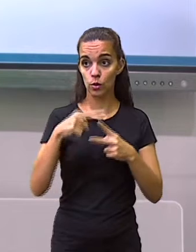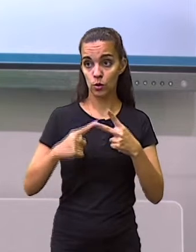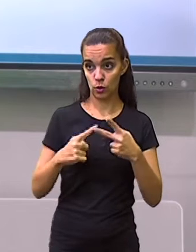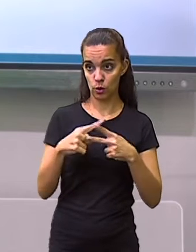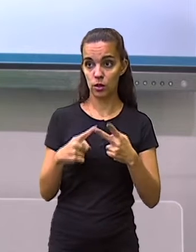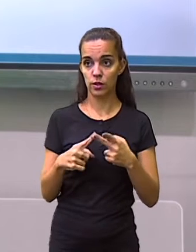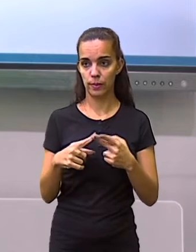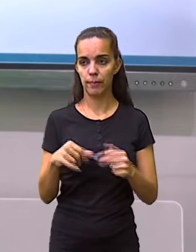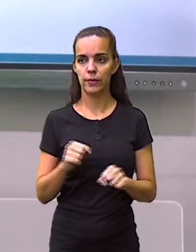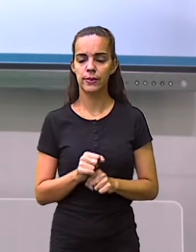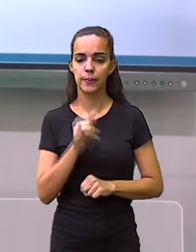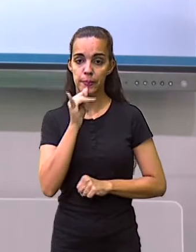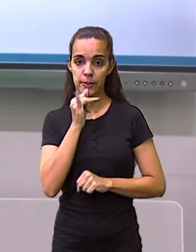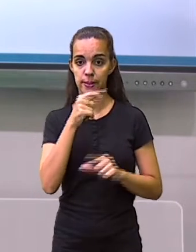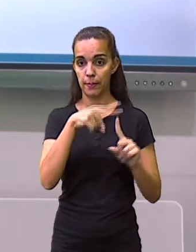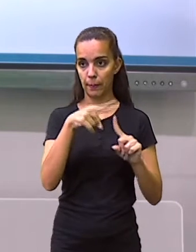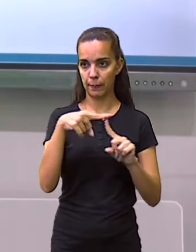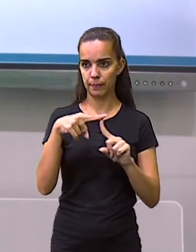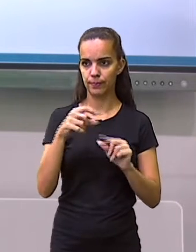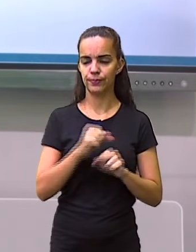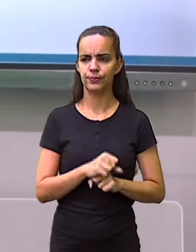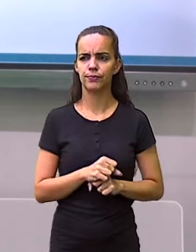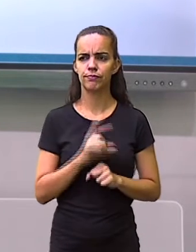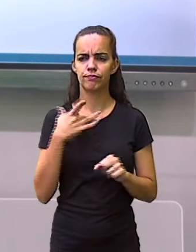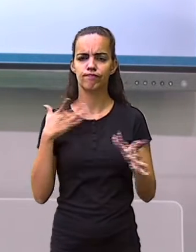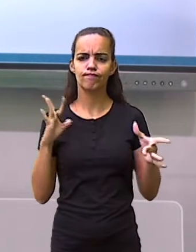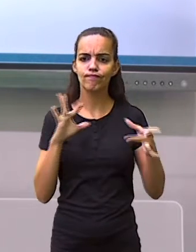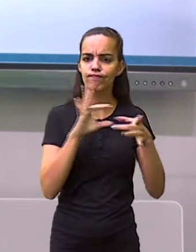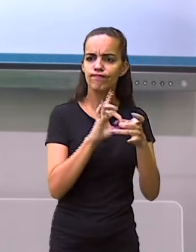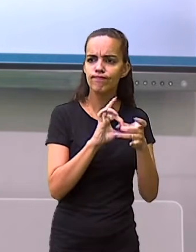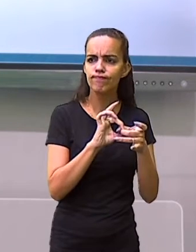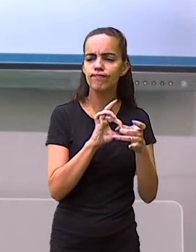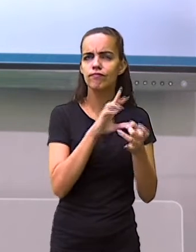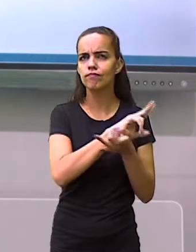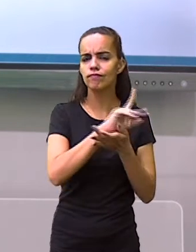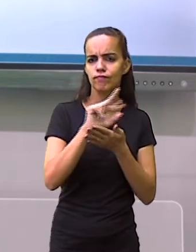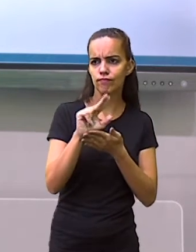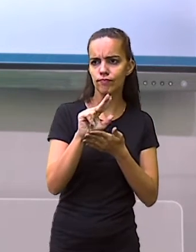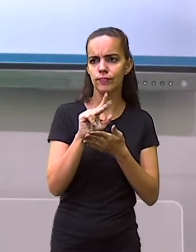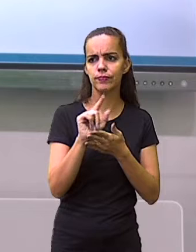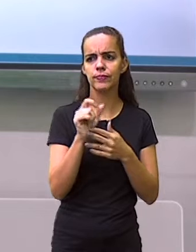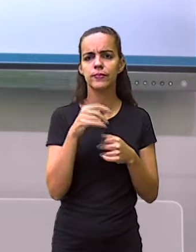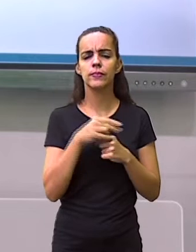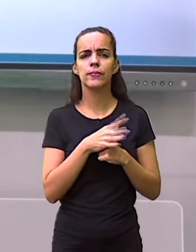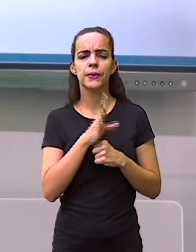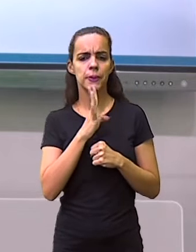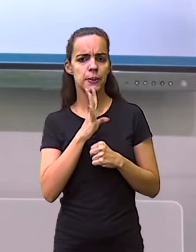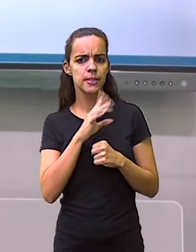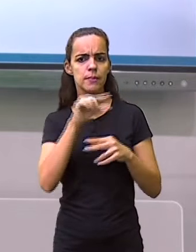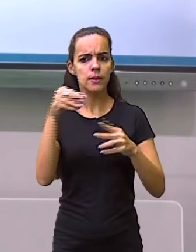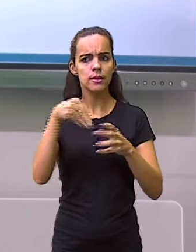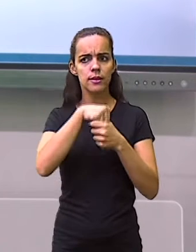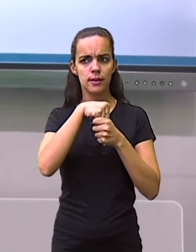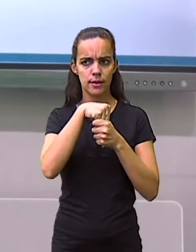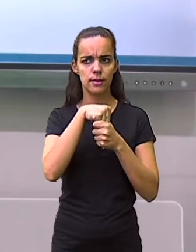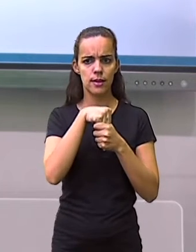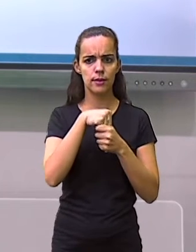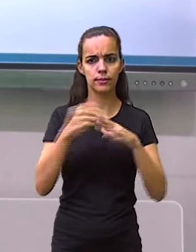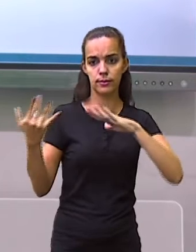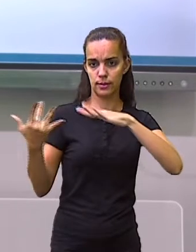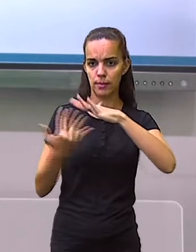diferentes tipos, de acordo com diferentes variáveis que estão sendo